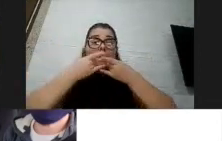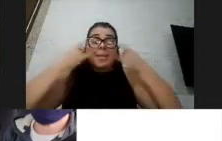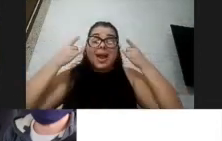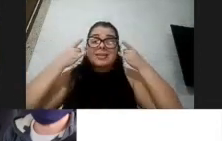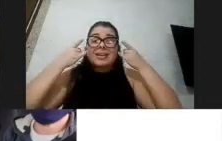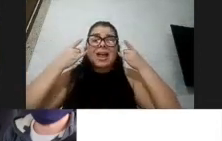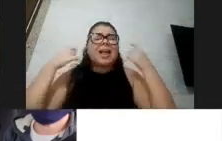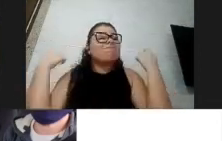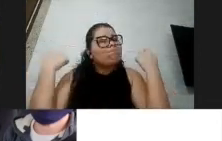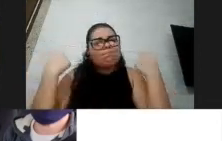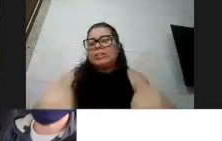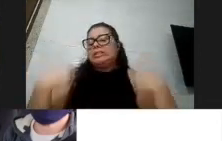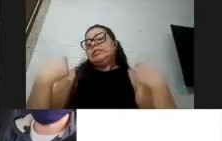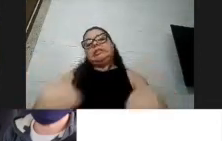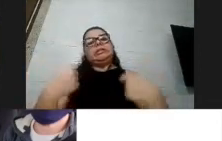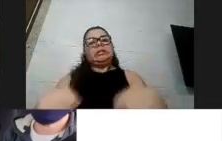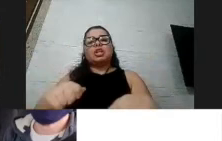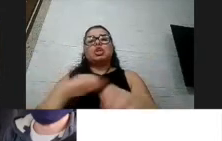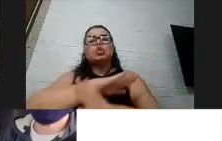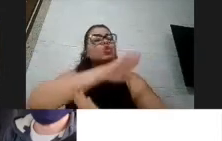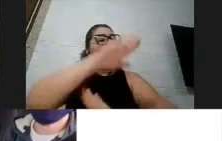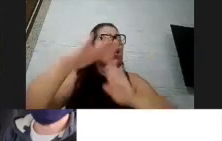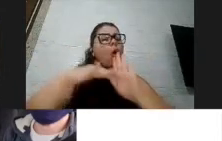é necessário em todos os ambientes,